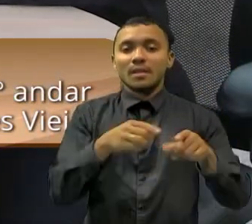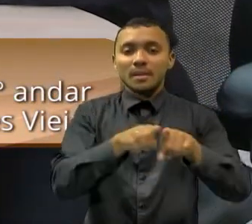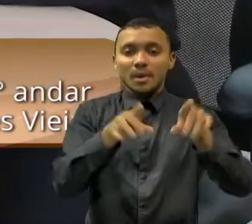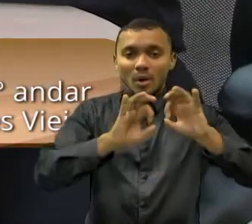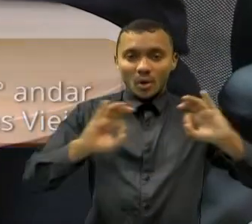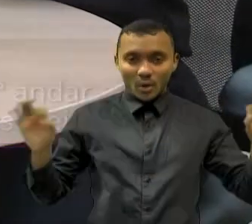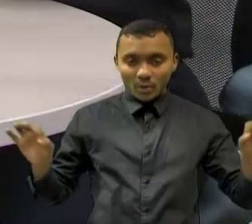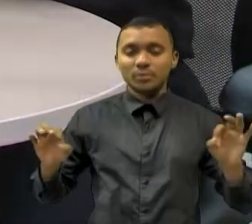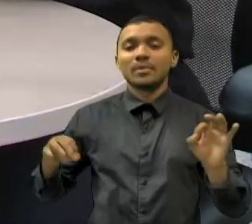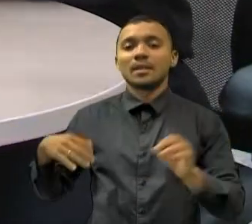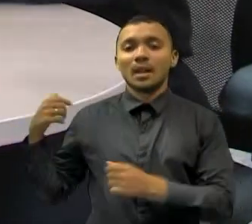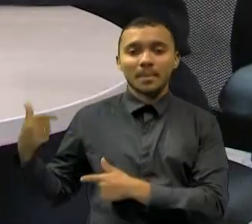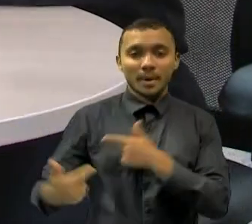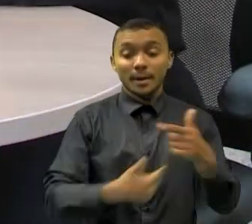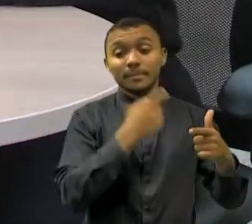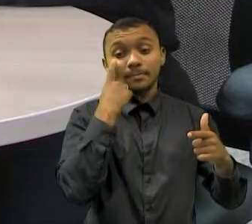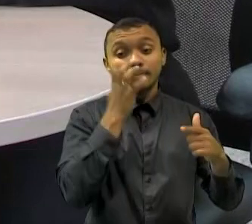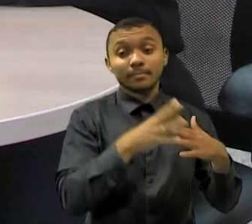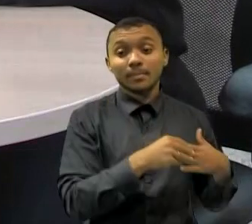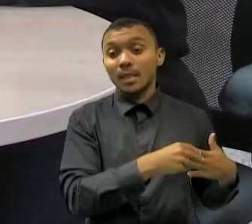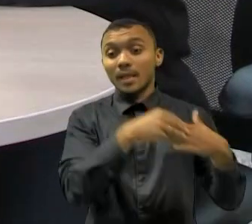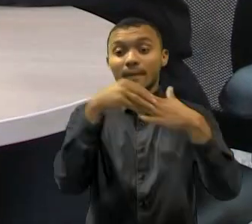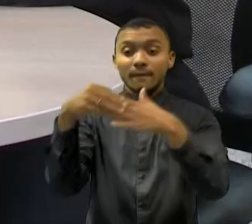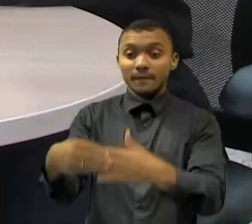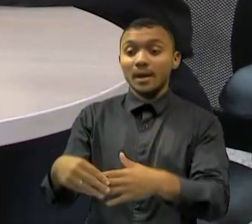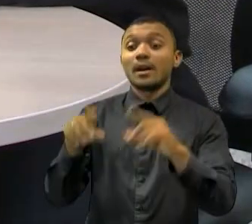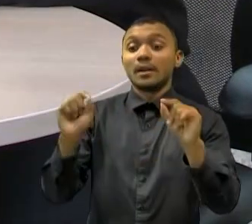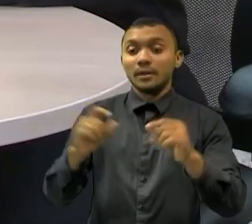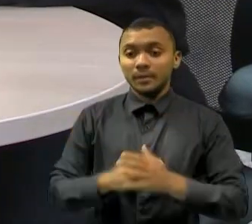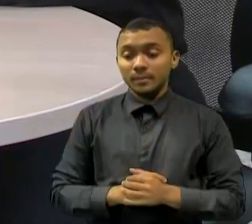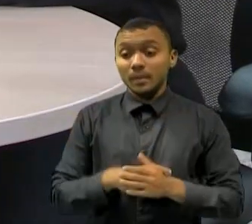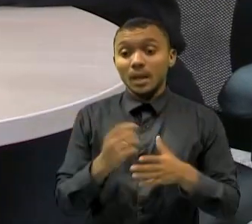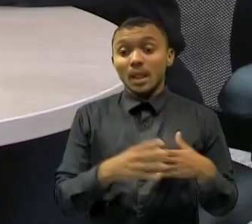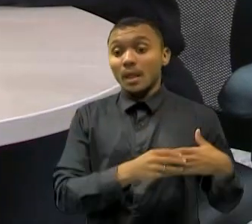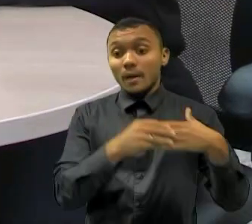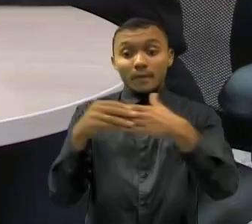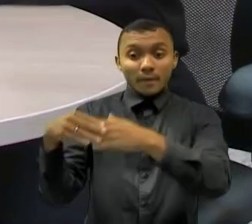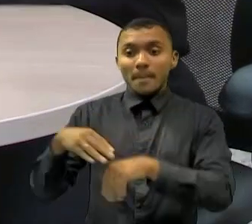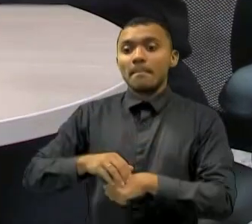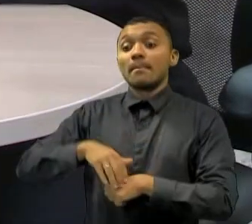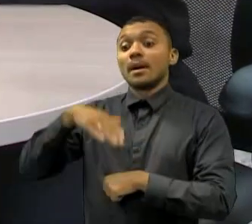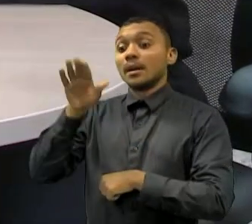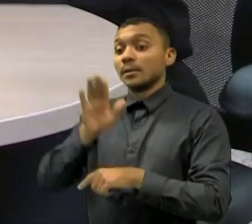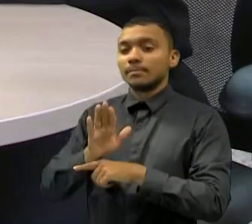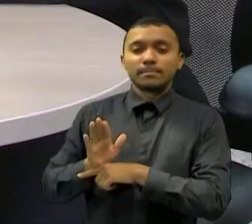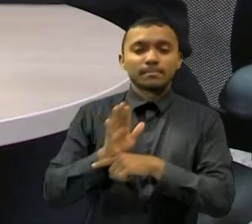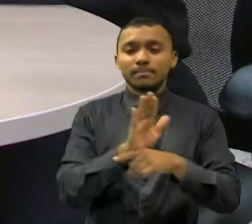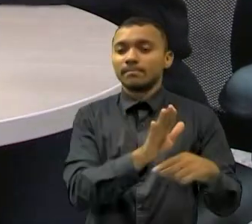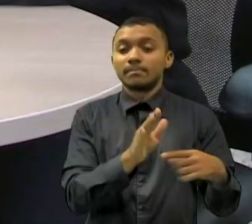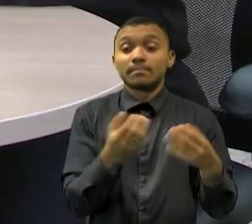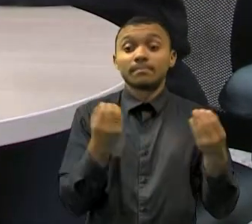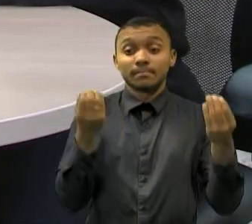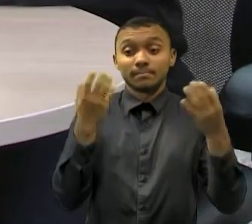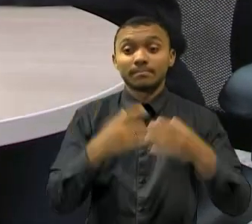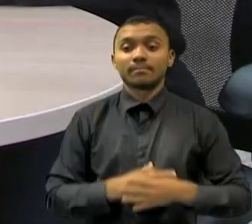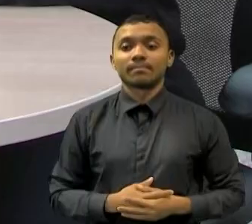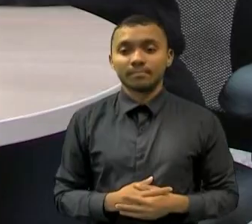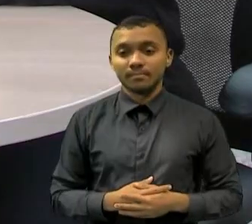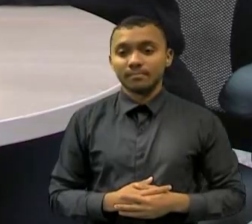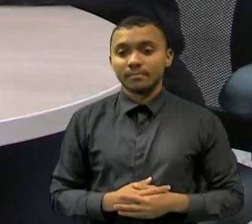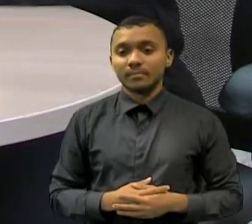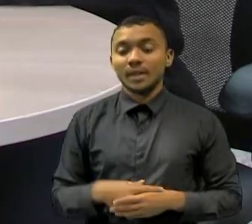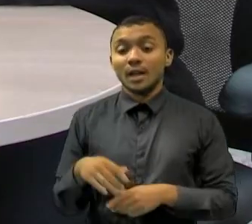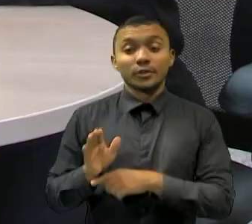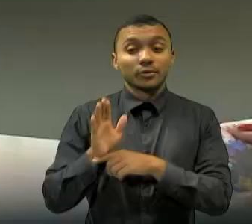realmente trazer aí, contribuir mais ainda para o mundo das